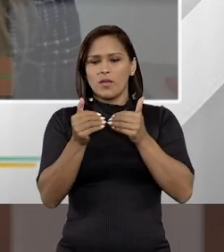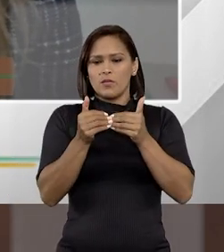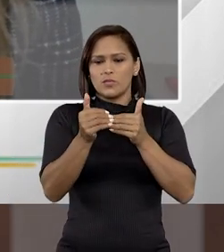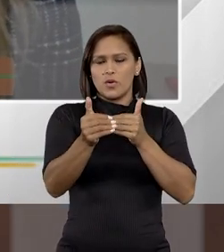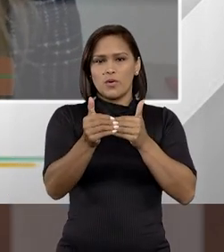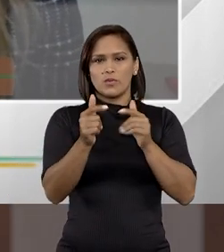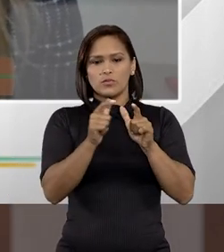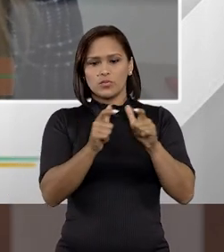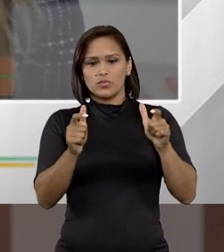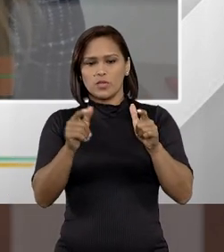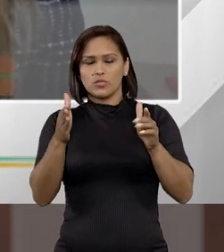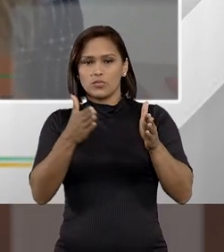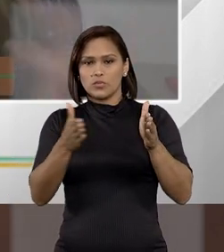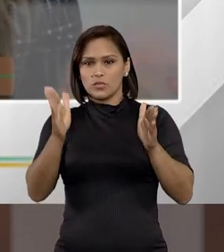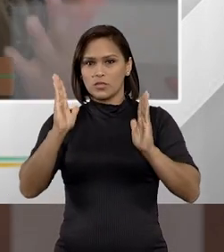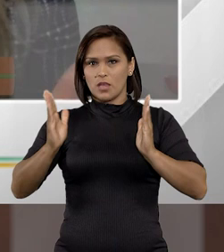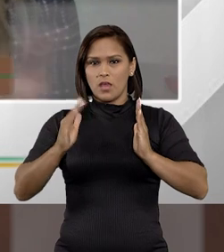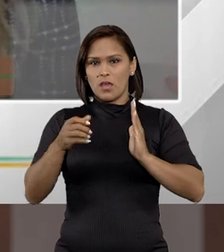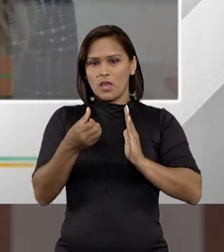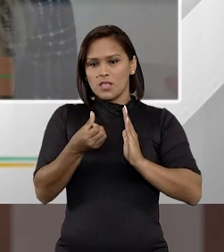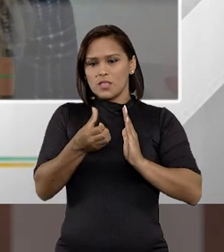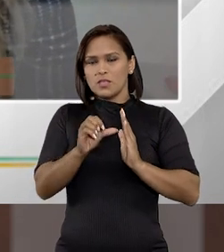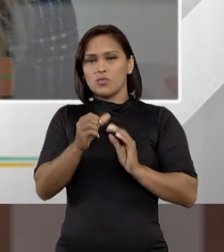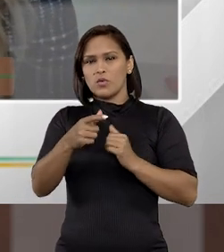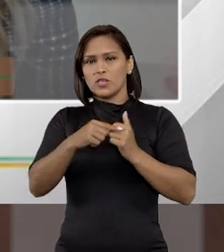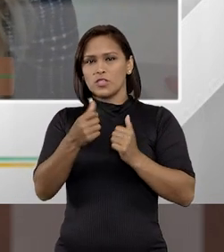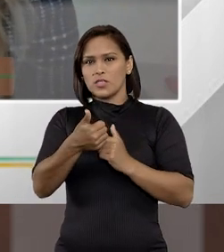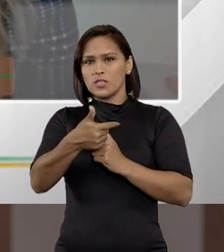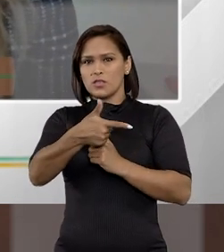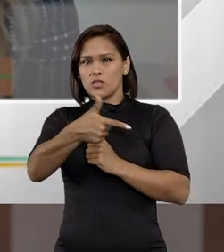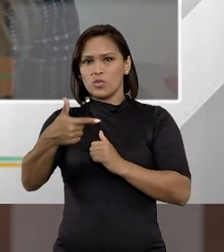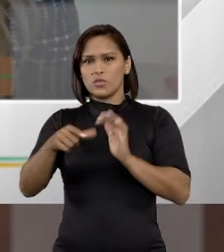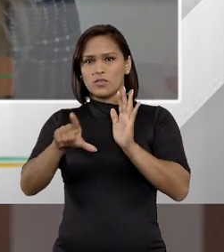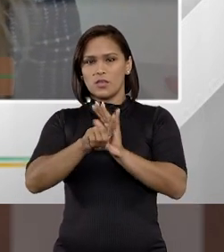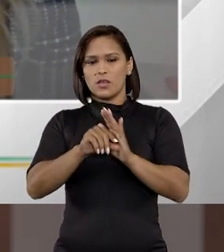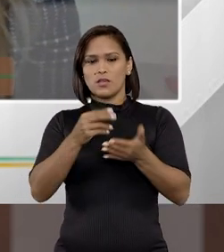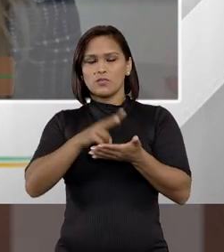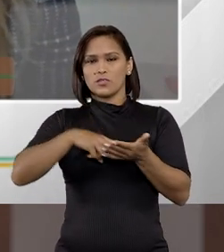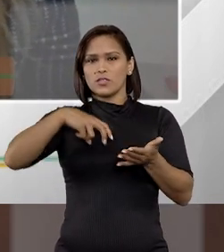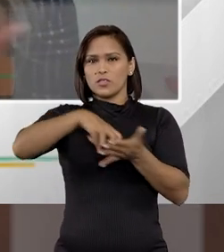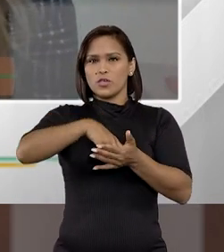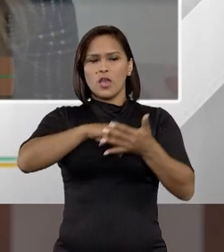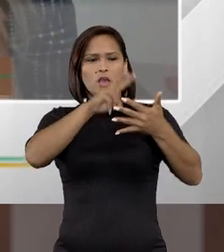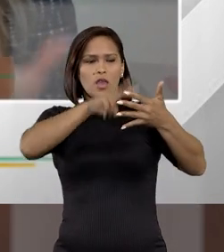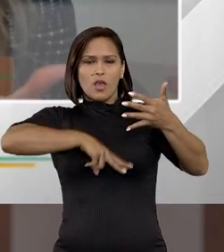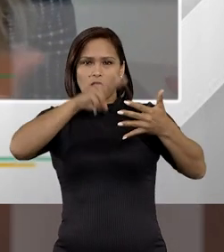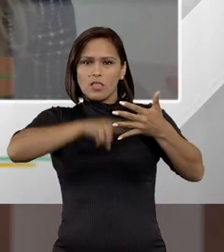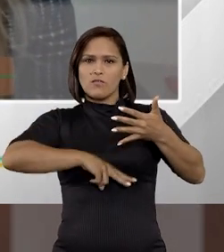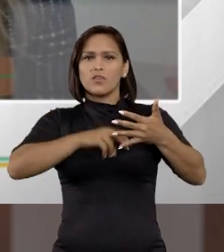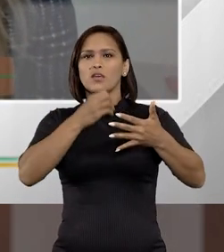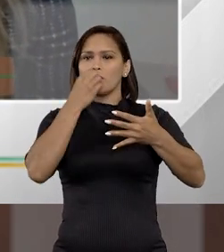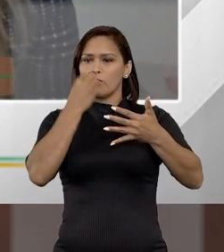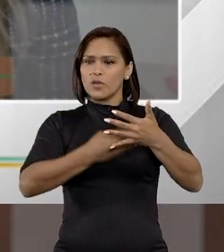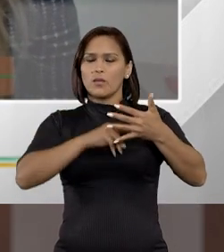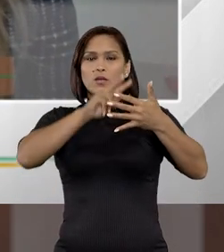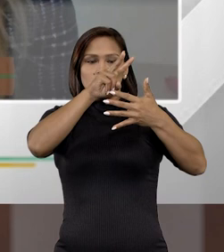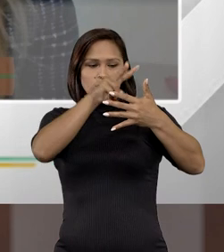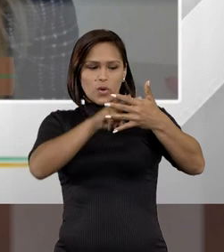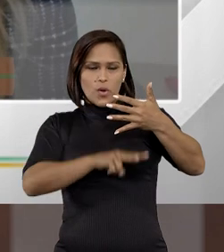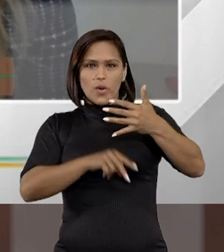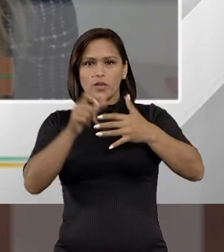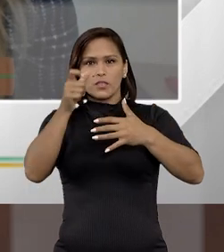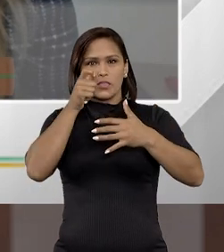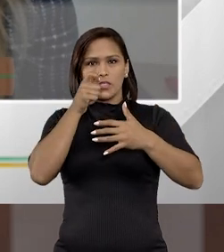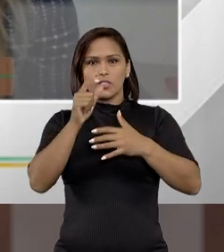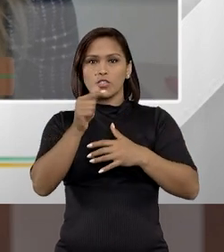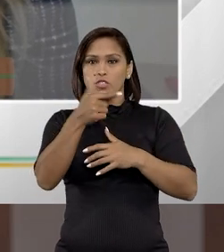progressão de regime, né, a gente tem um percentual, está lá no artigo 112 da lei de execuções penais, eu não vou ler, porque vale a pena quem está